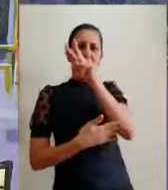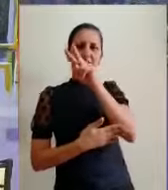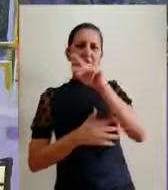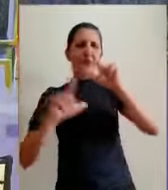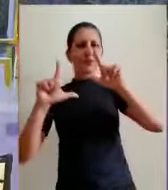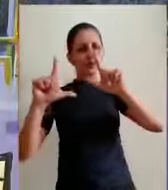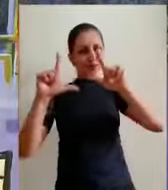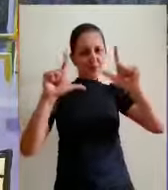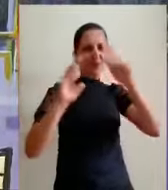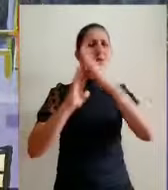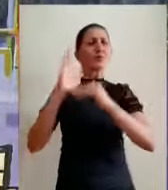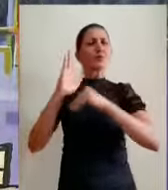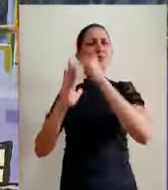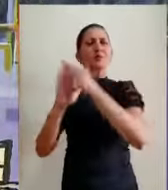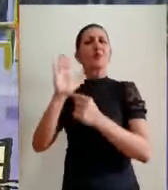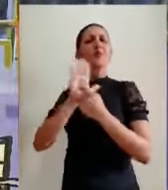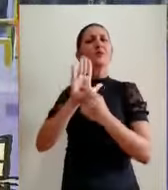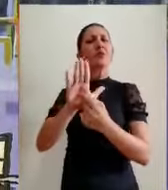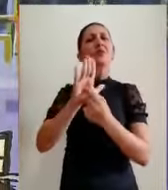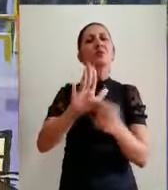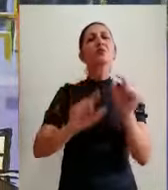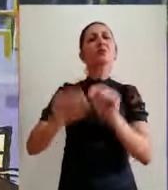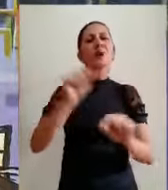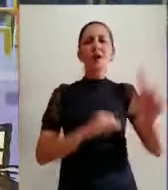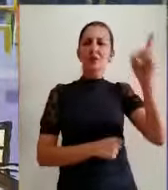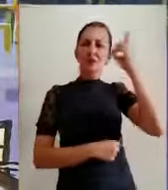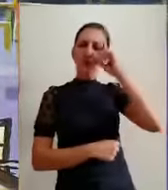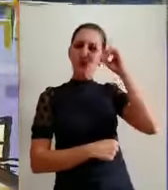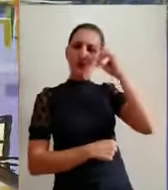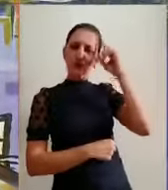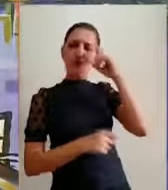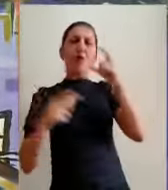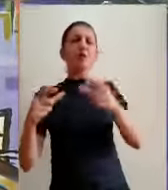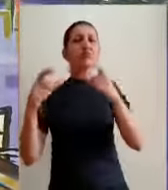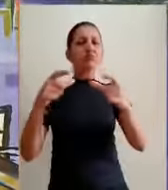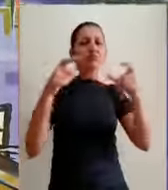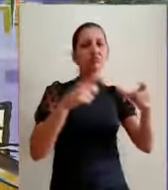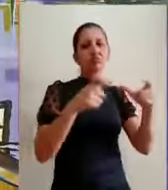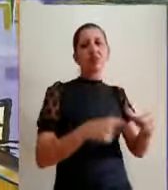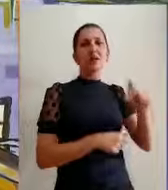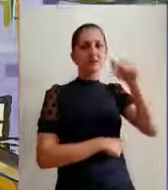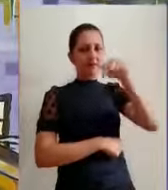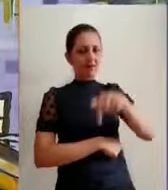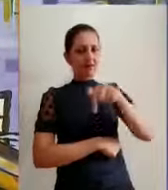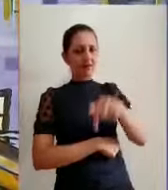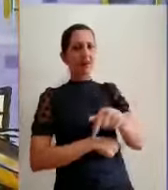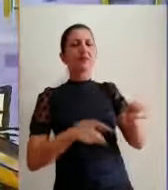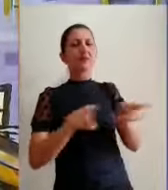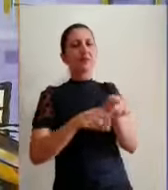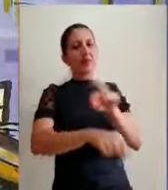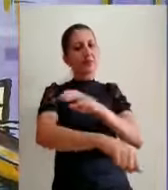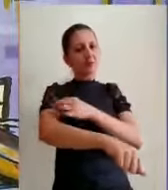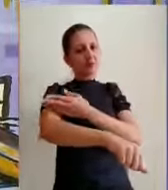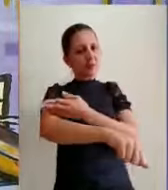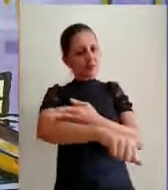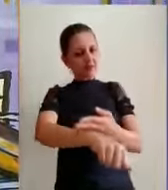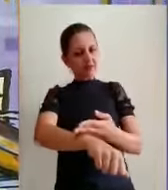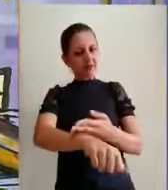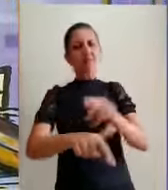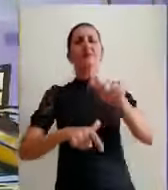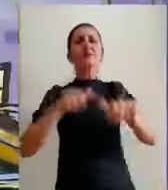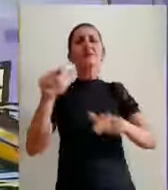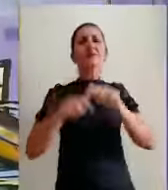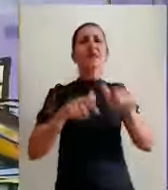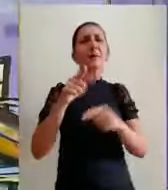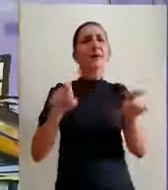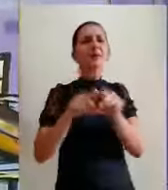obras. Retrada muito o cotidiano em alguns lugares, bem característicos da cidade. E esse trabalho dela